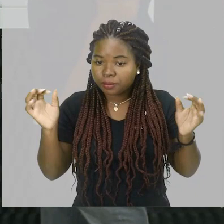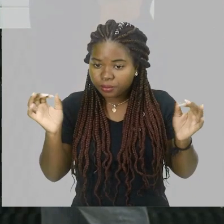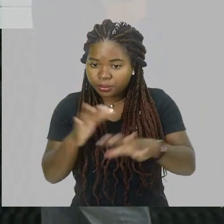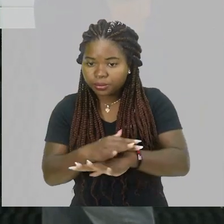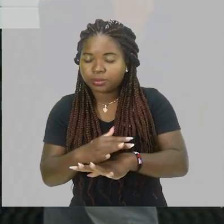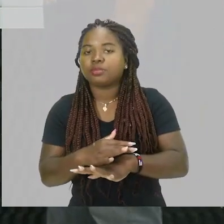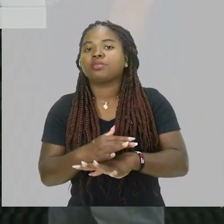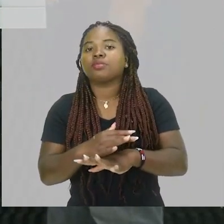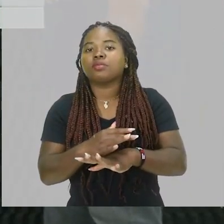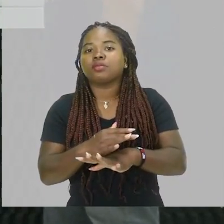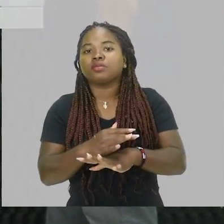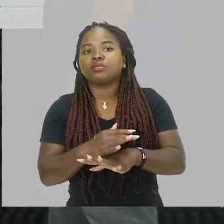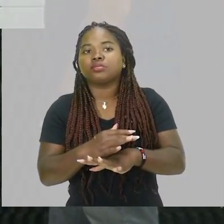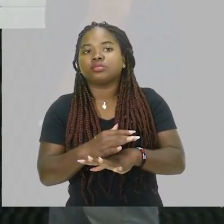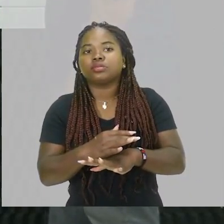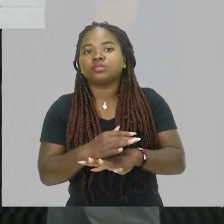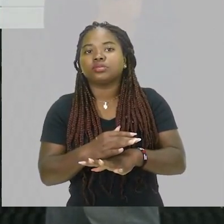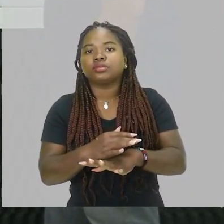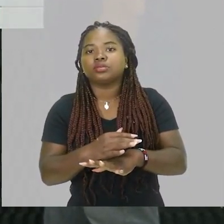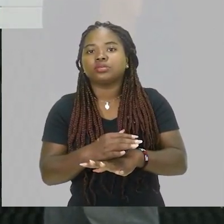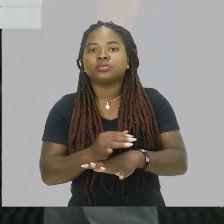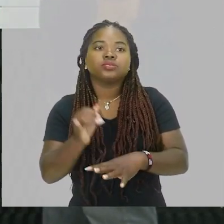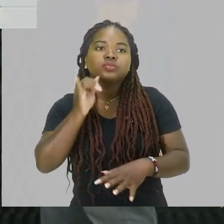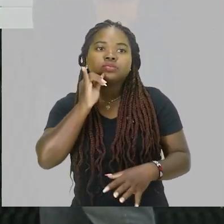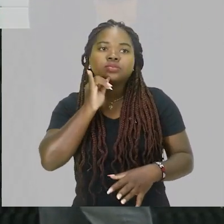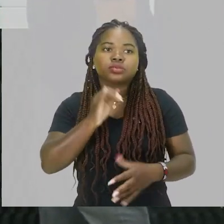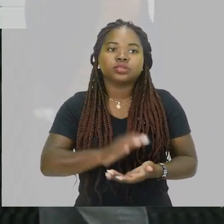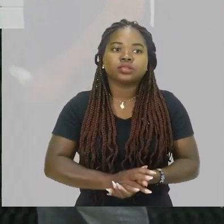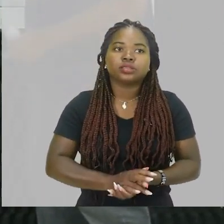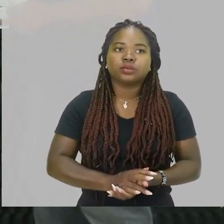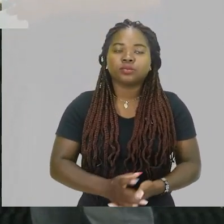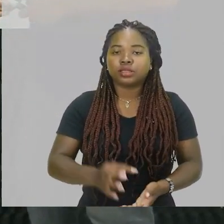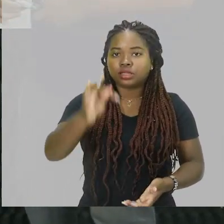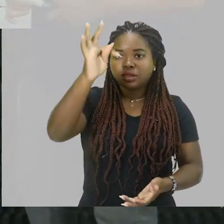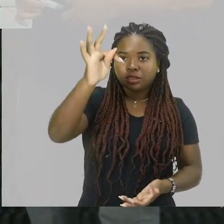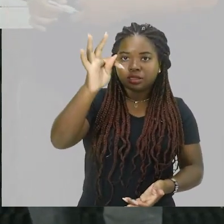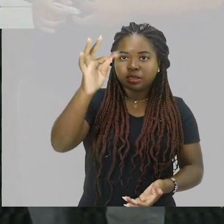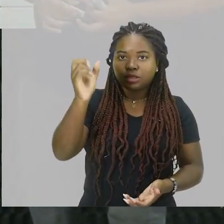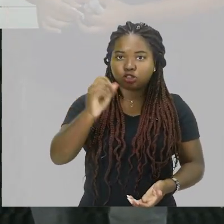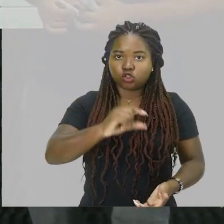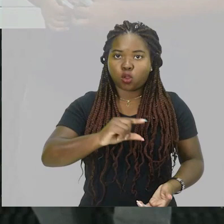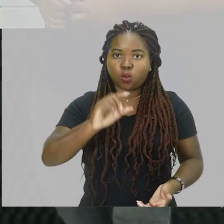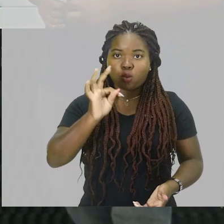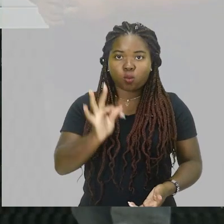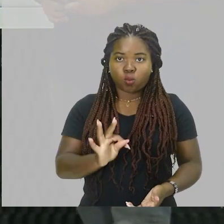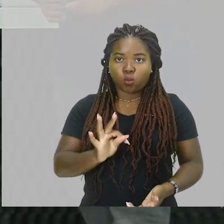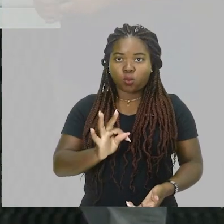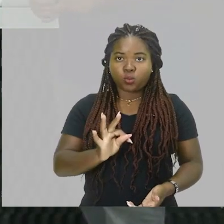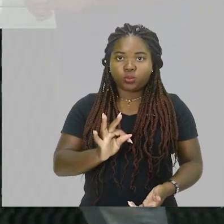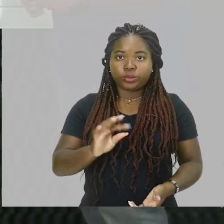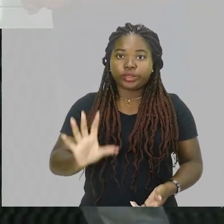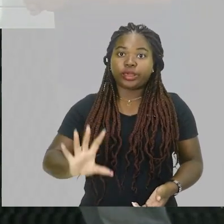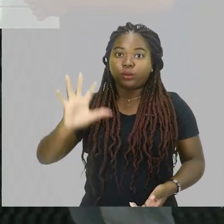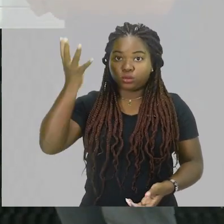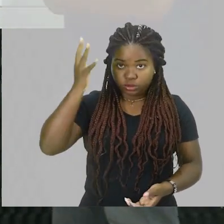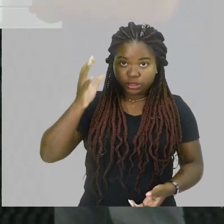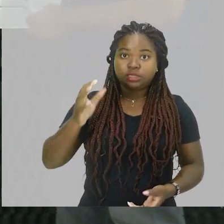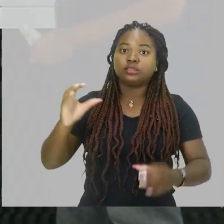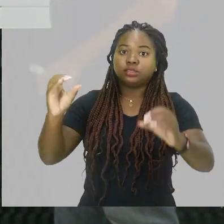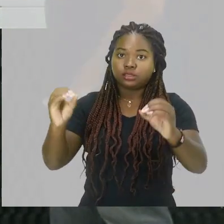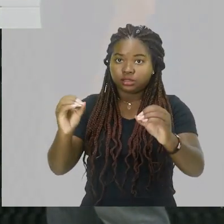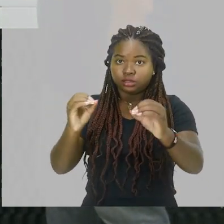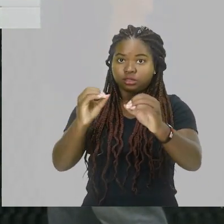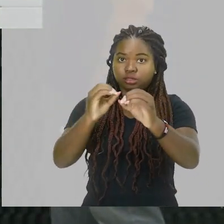né, em que a Terra está ocupando, em que esses locais, eles são propícios para acontecer o eclipse, não é?